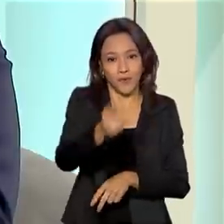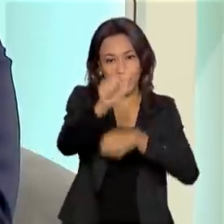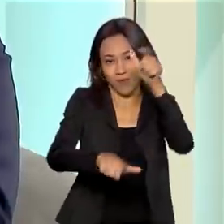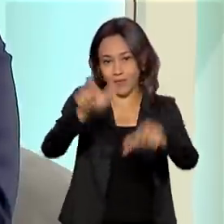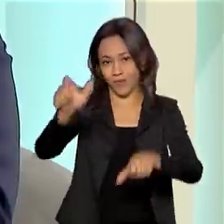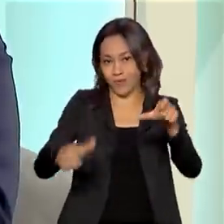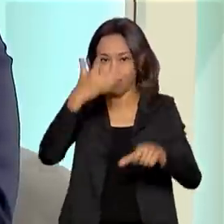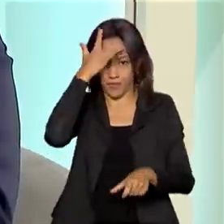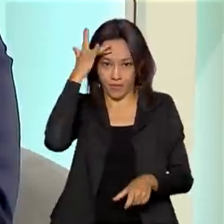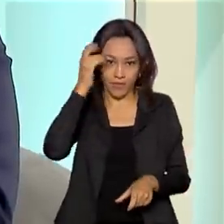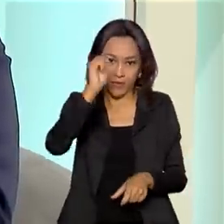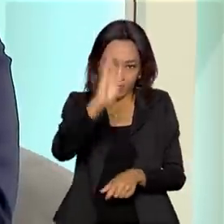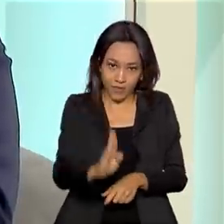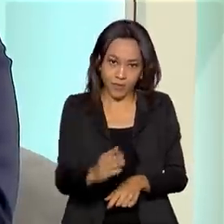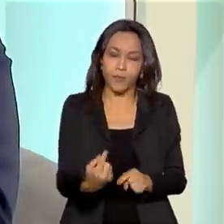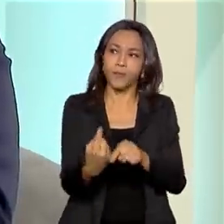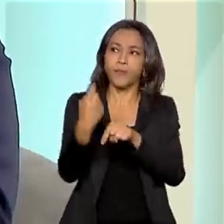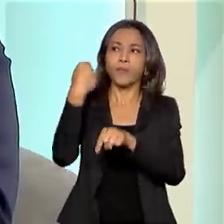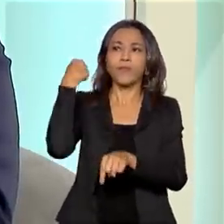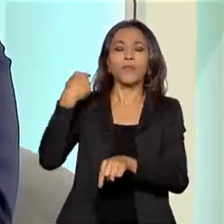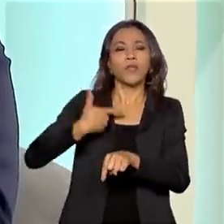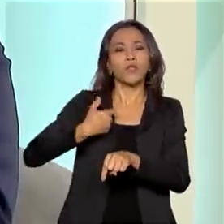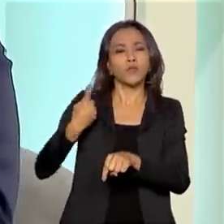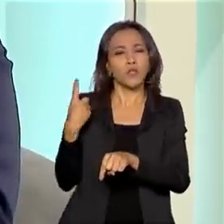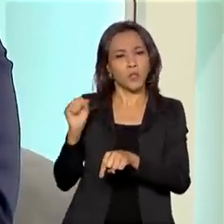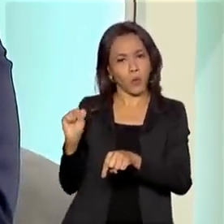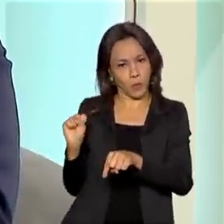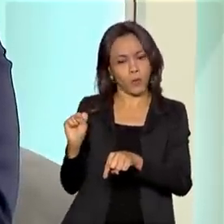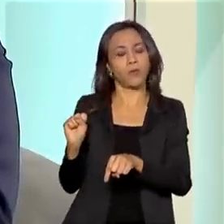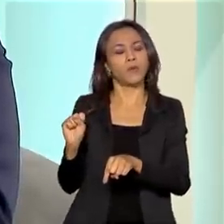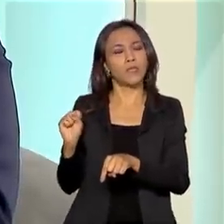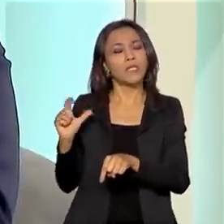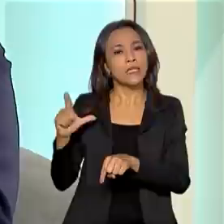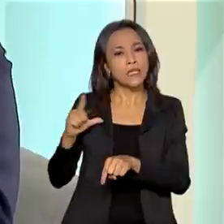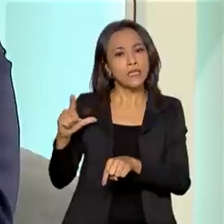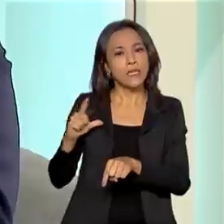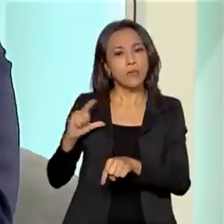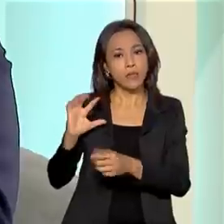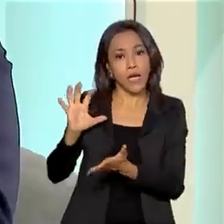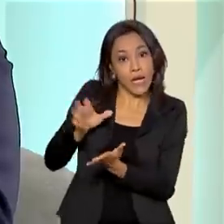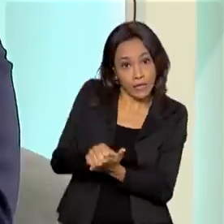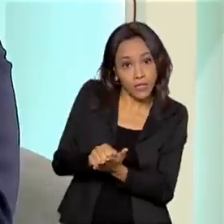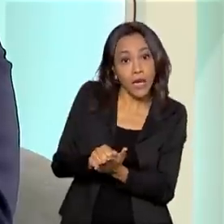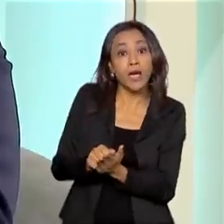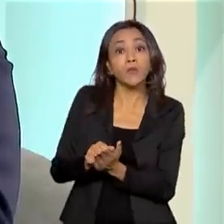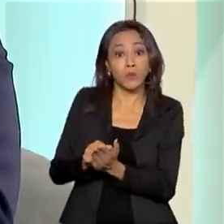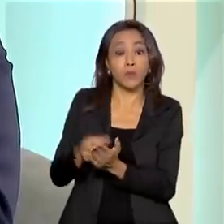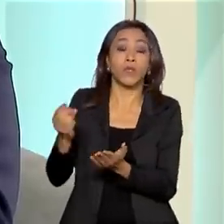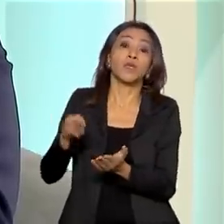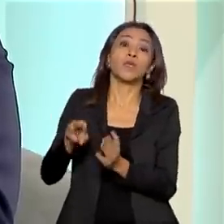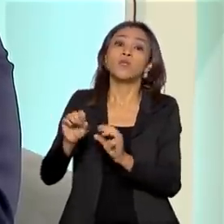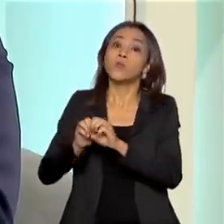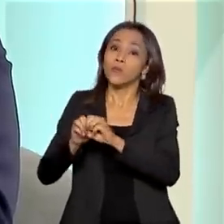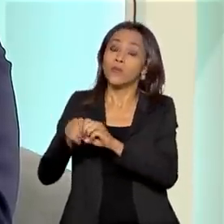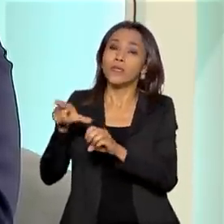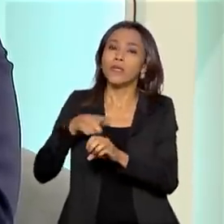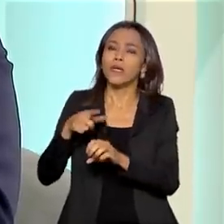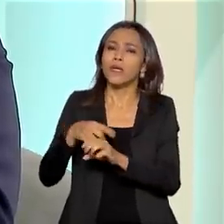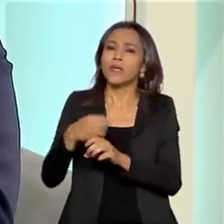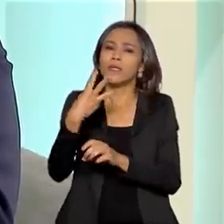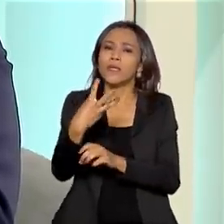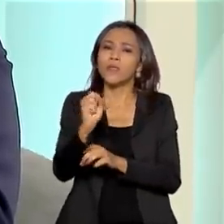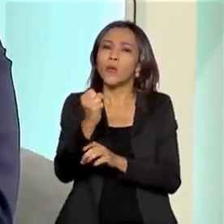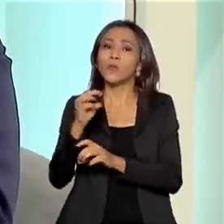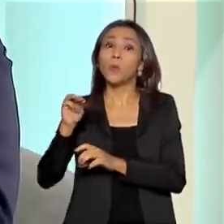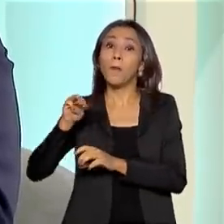pessoas. No ano de 2018, nós temos no Ibram registrado que 38 milhões de pessoas visitaram